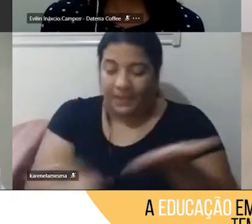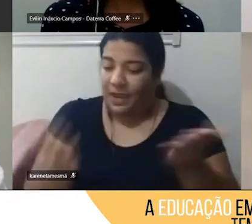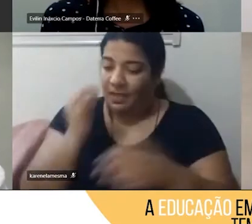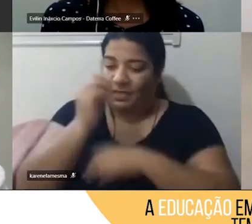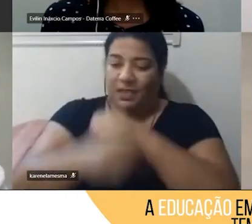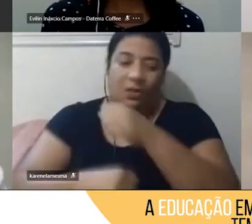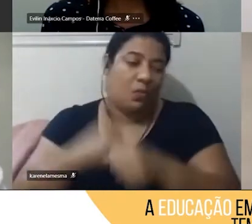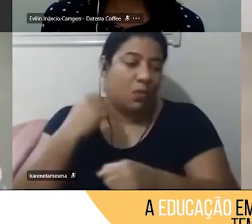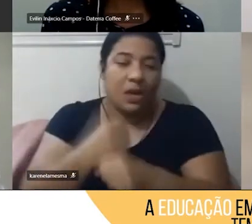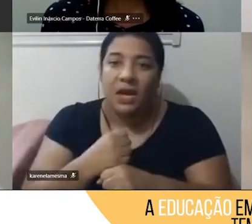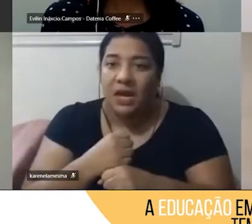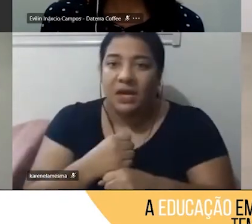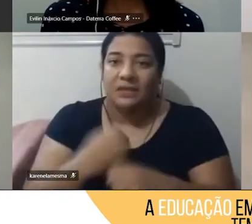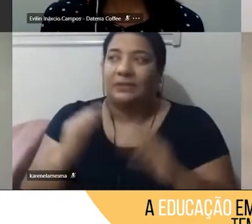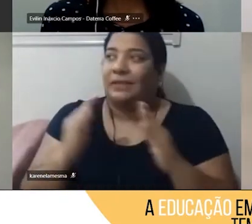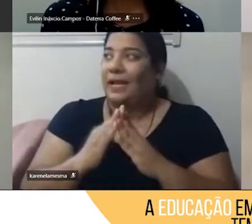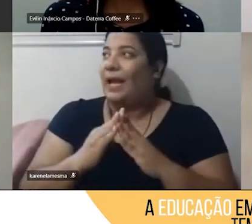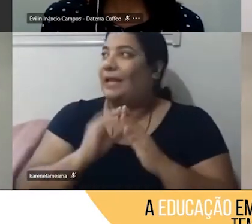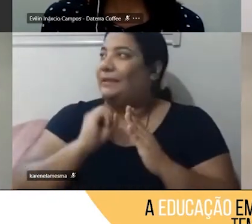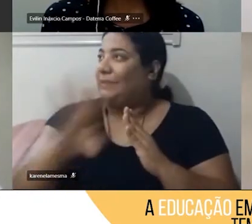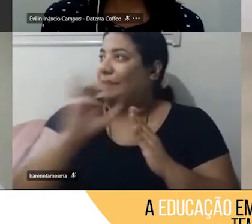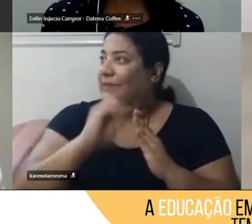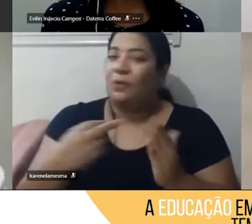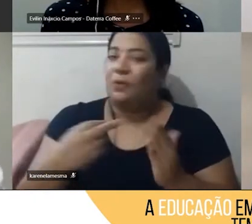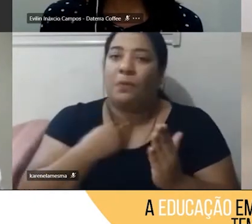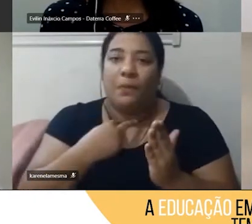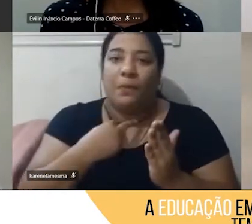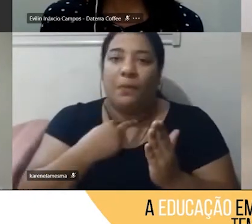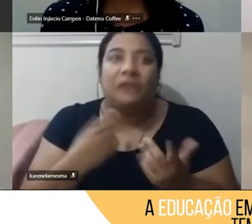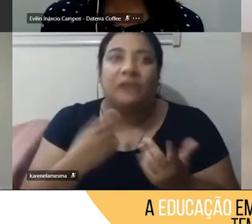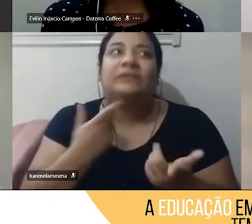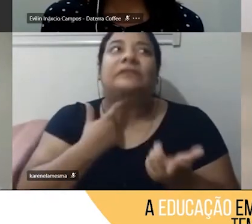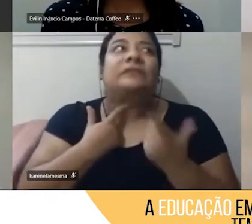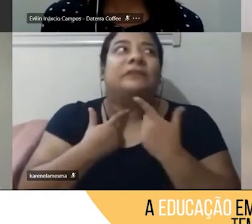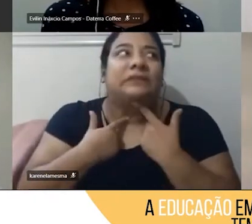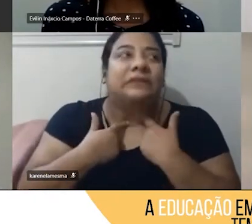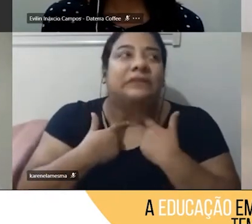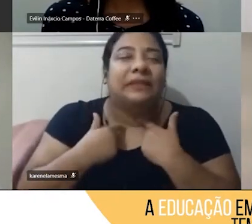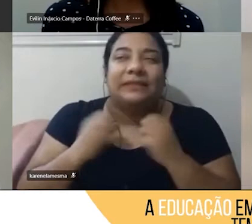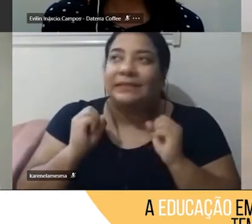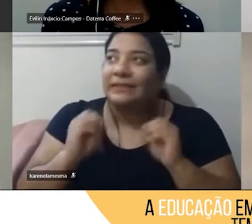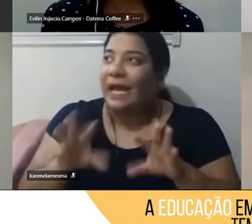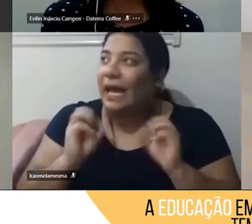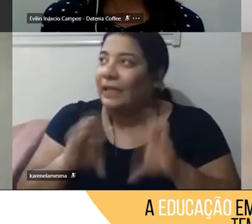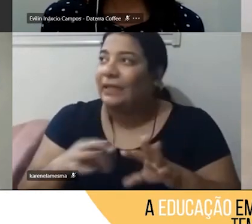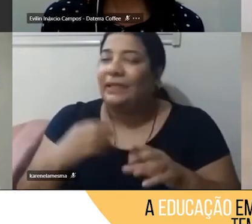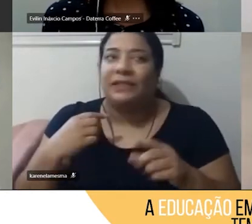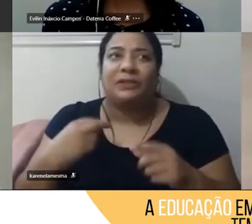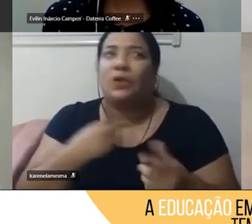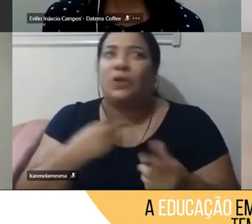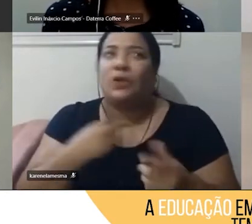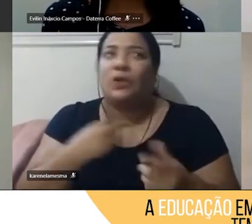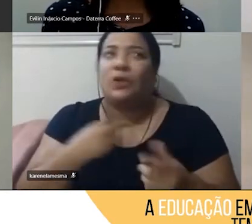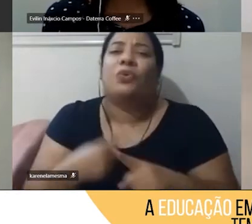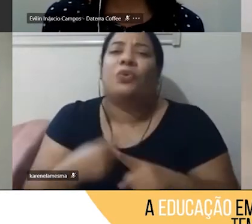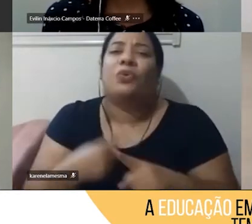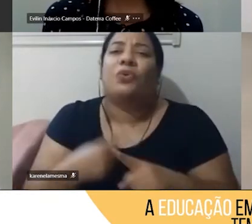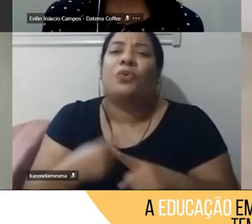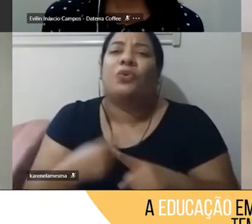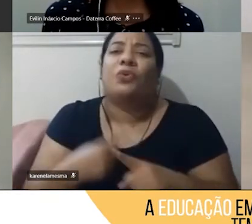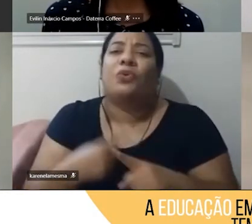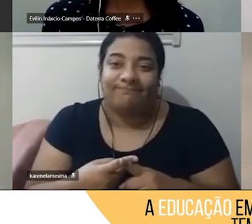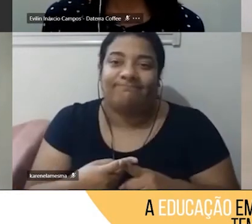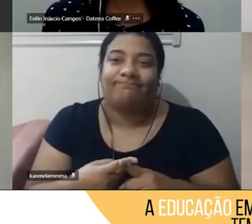sem poder sair de casa, com vontade de sair, mas por que que eu tenho que decidir não sair, né, e agora nesse momento